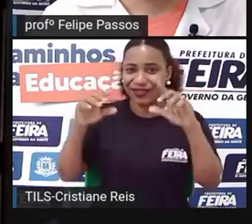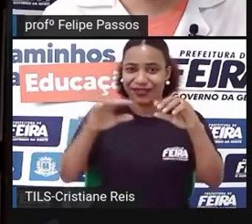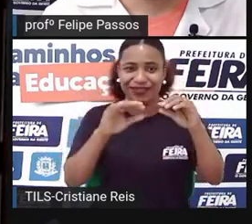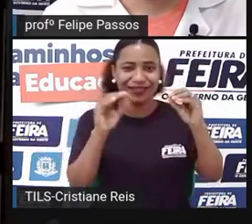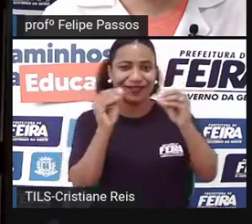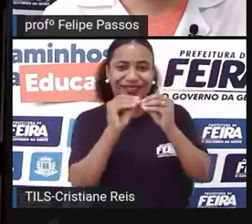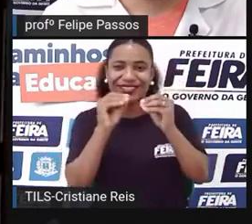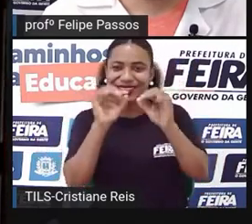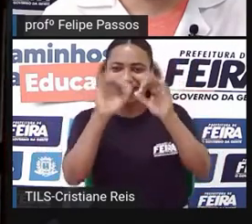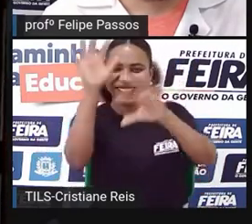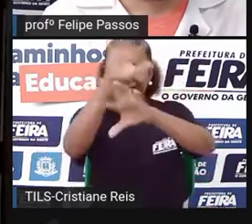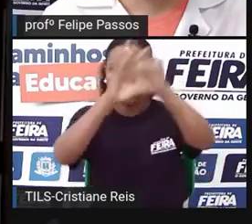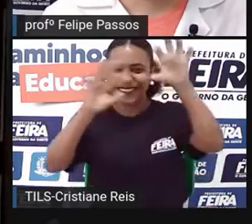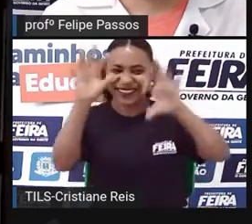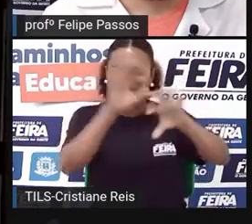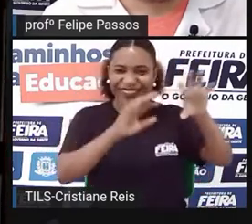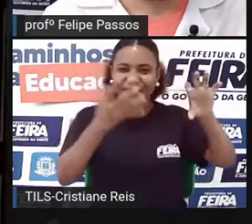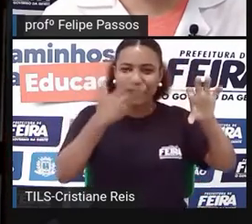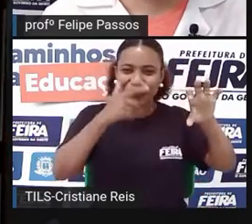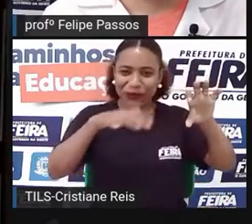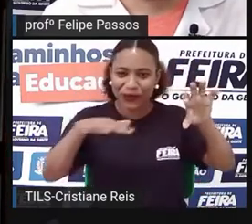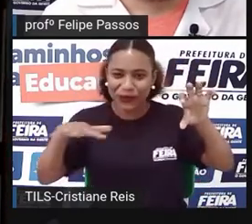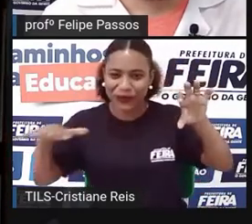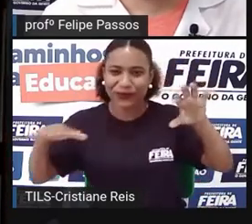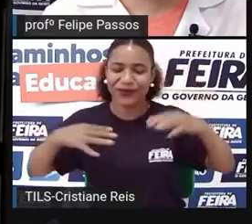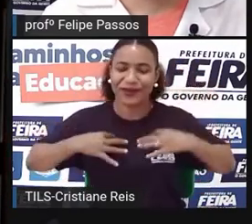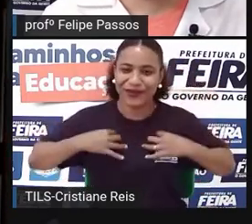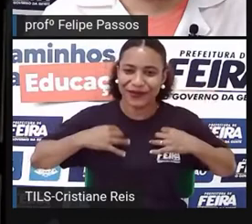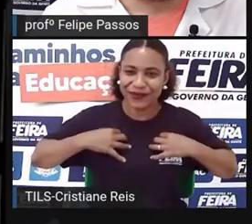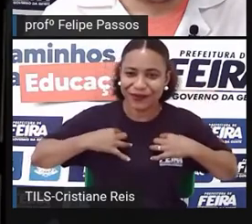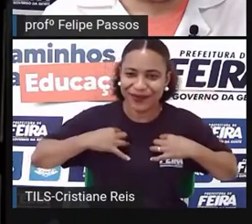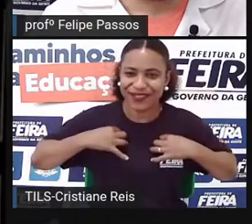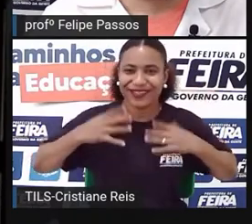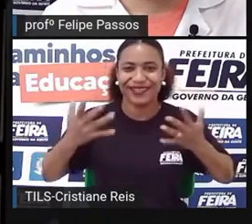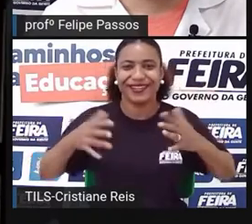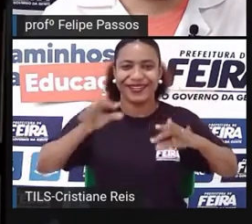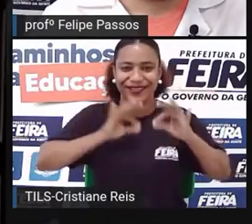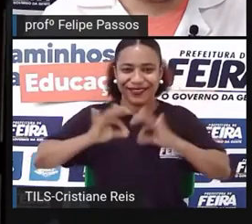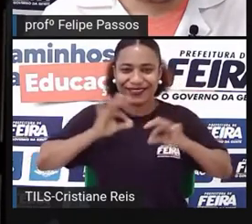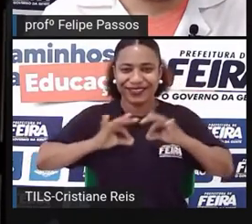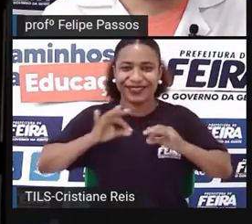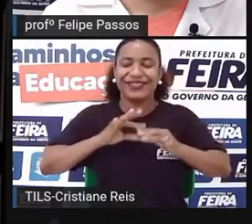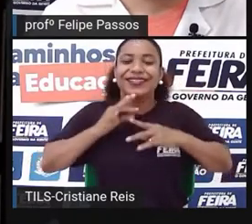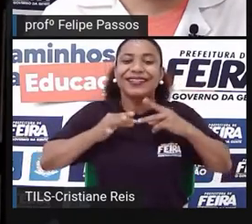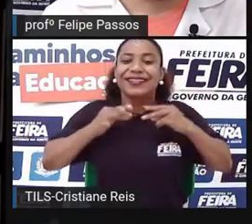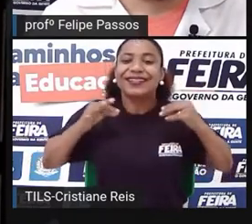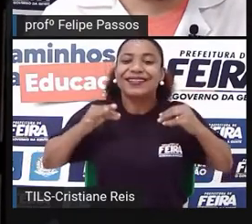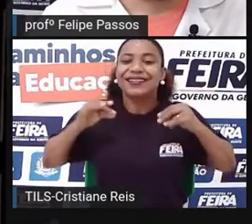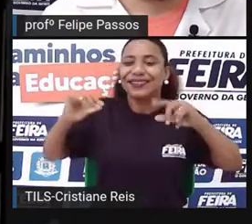infantis ou outros temas, com a roupinha e tal, vestia o menino ali e tirava foto.